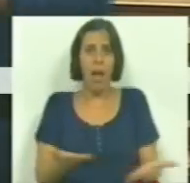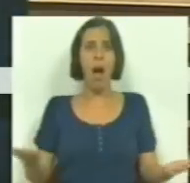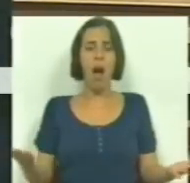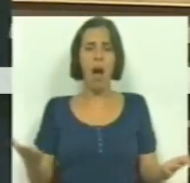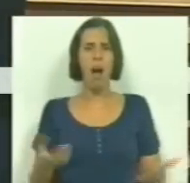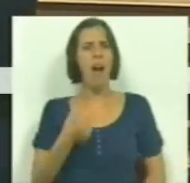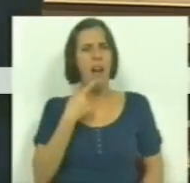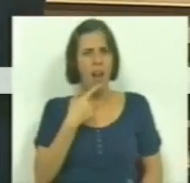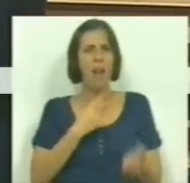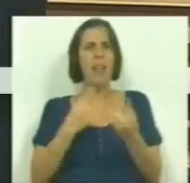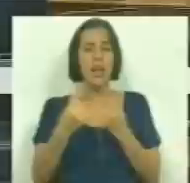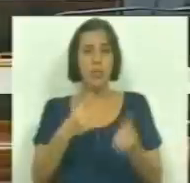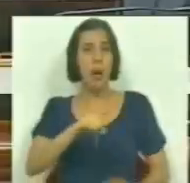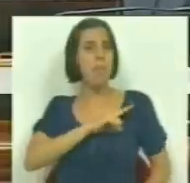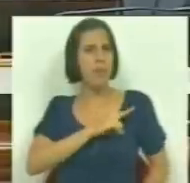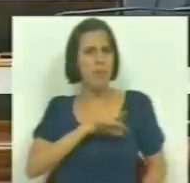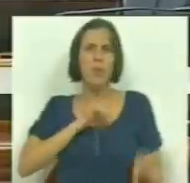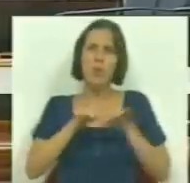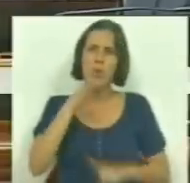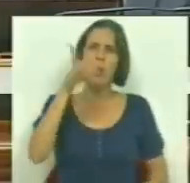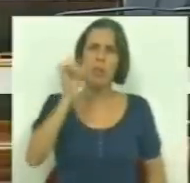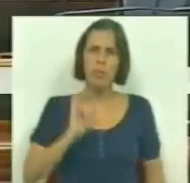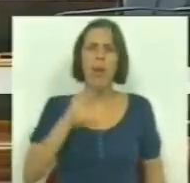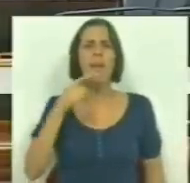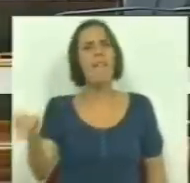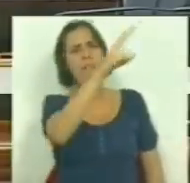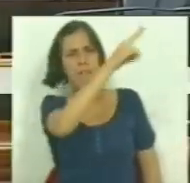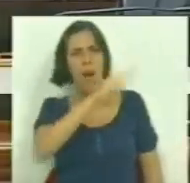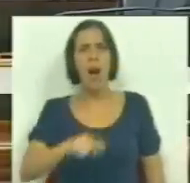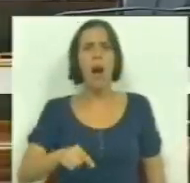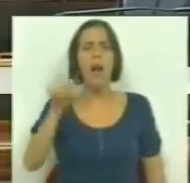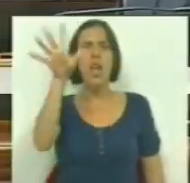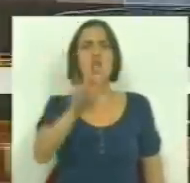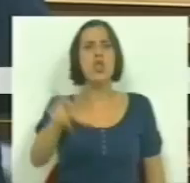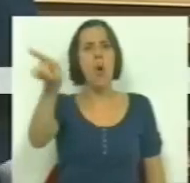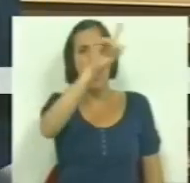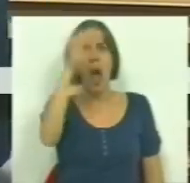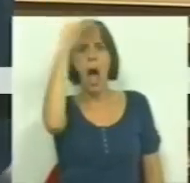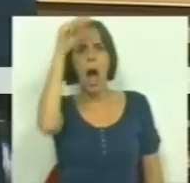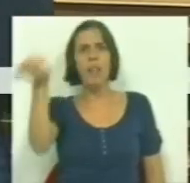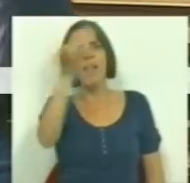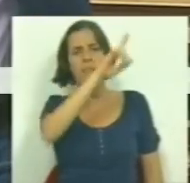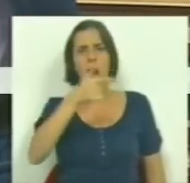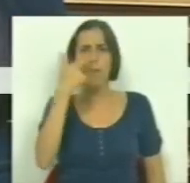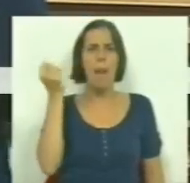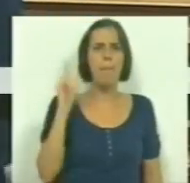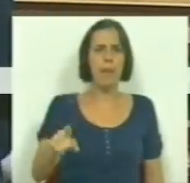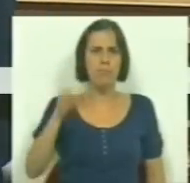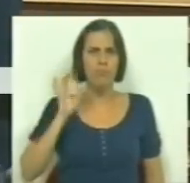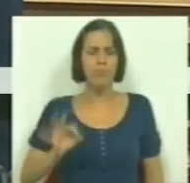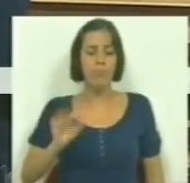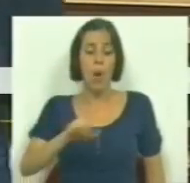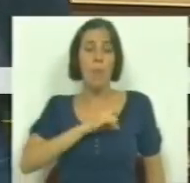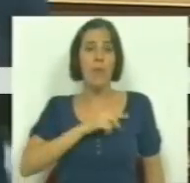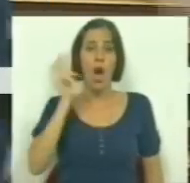Vem falar de transportes privatizados, Sr. Deputado. Vá dizer isso ao seu distrito, às aldeias que foram abandonadas com a